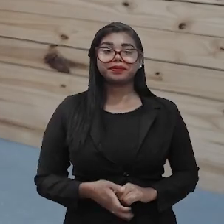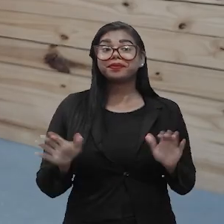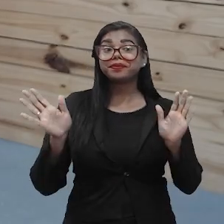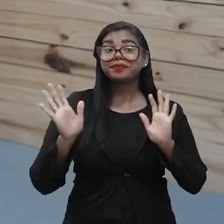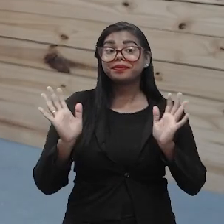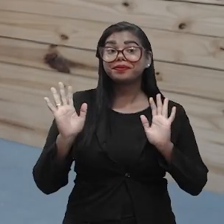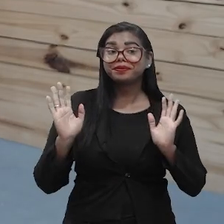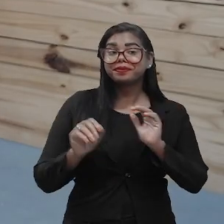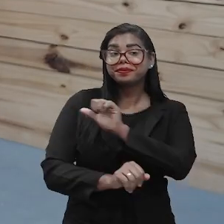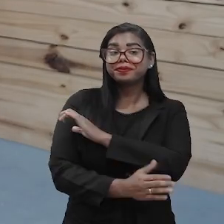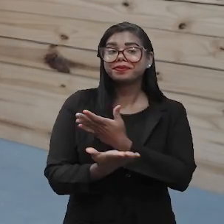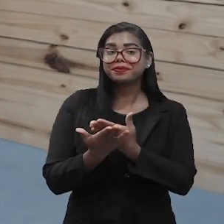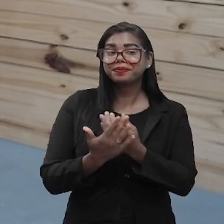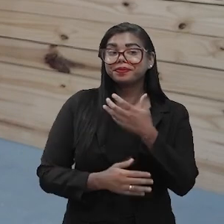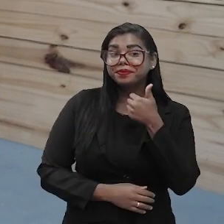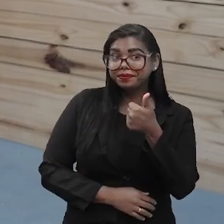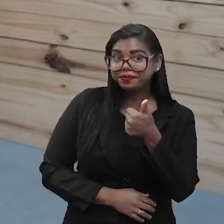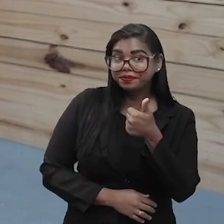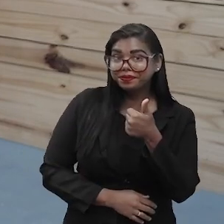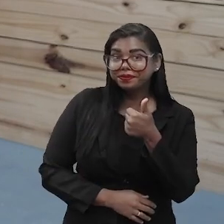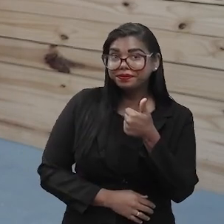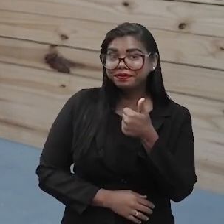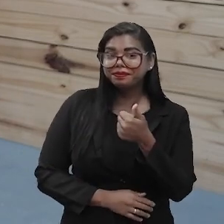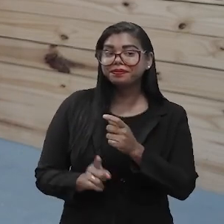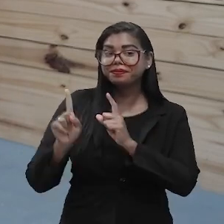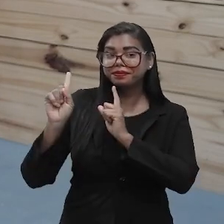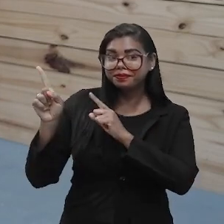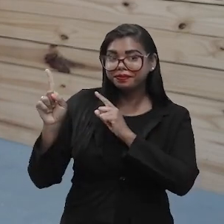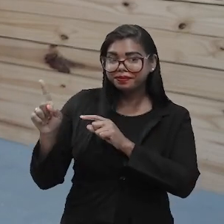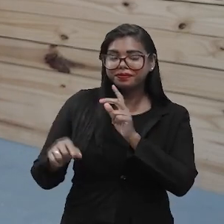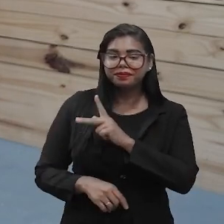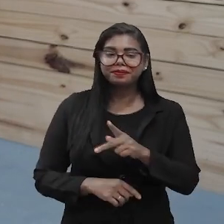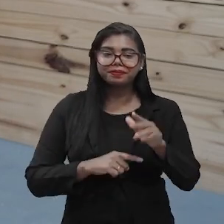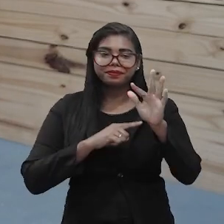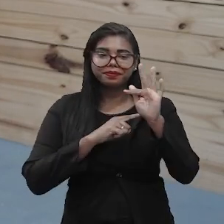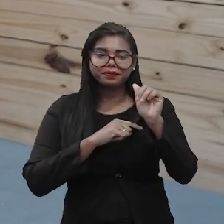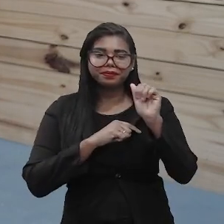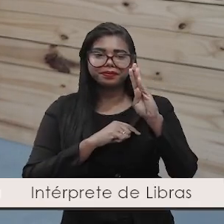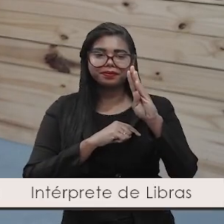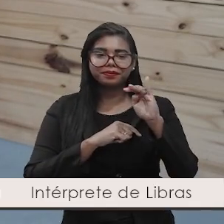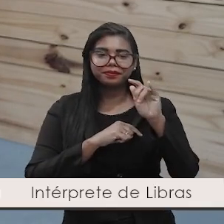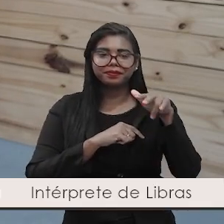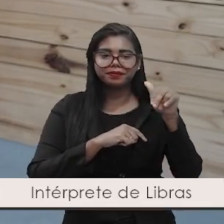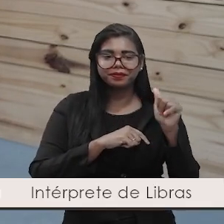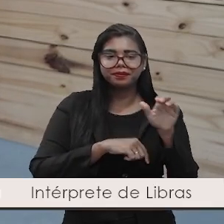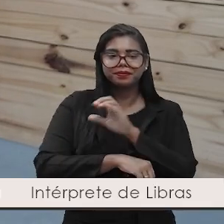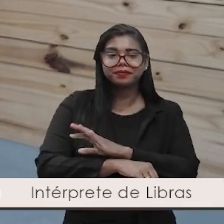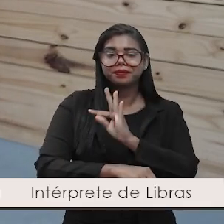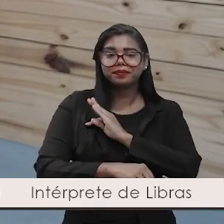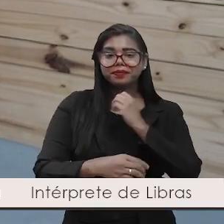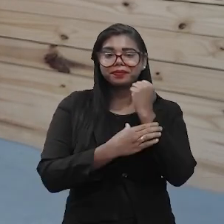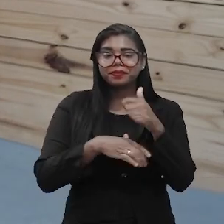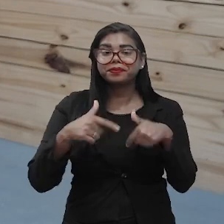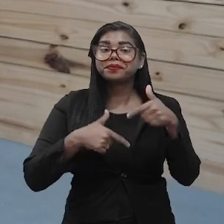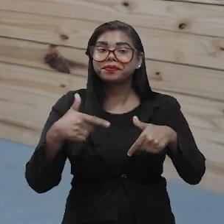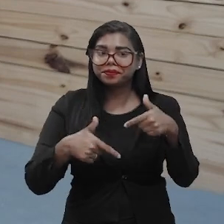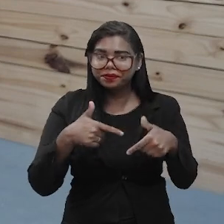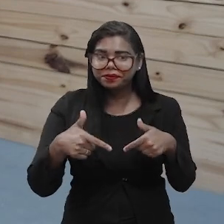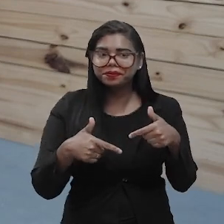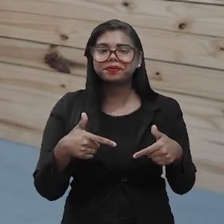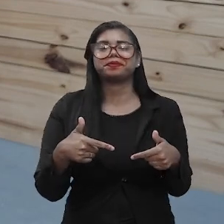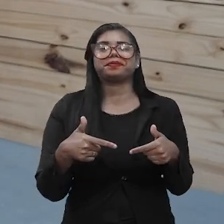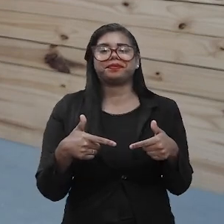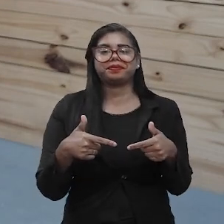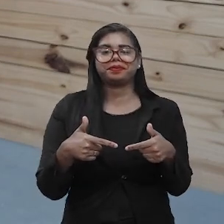Olá estudante, tudo bem com você? Eu sou a professora Fabiana Batista do curso técnico de segurança do trabalho.